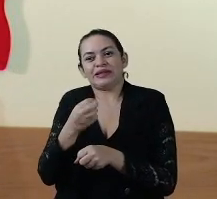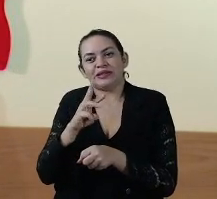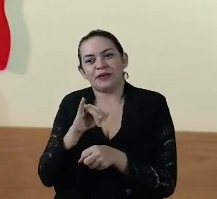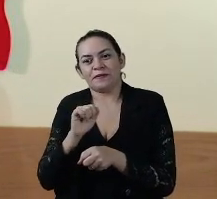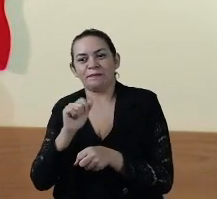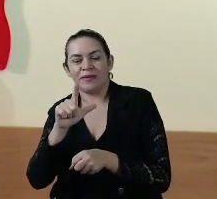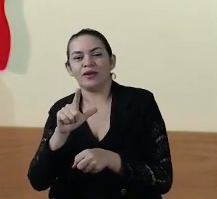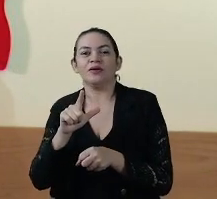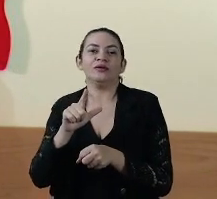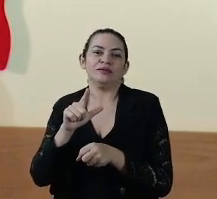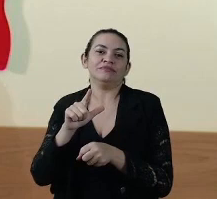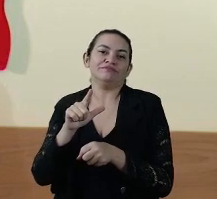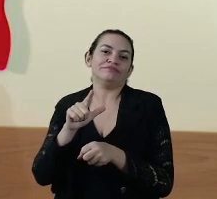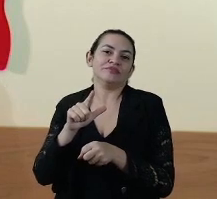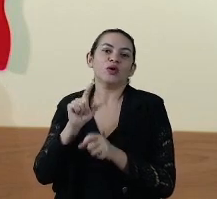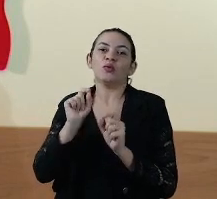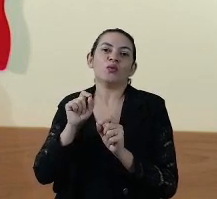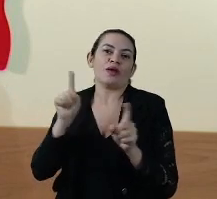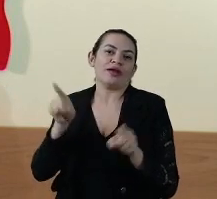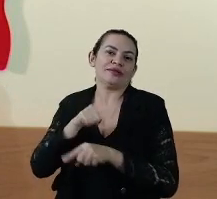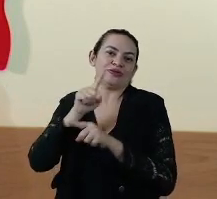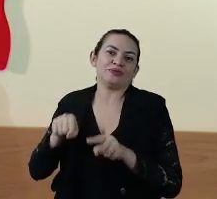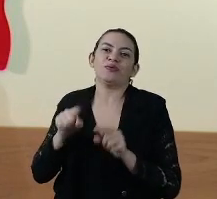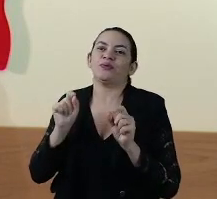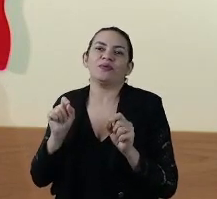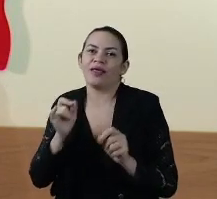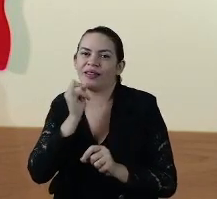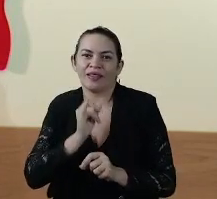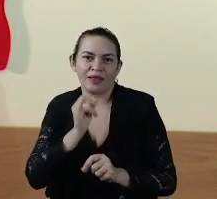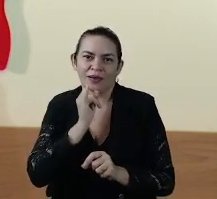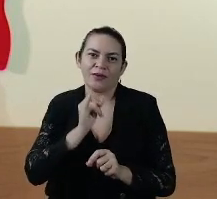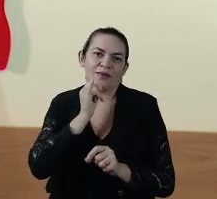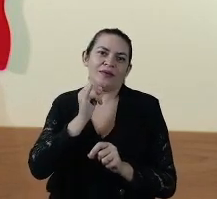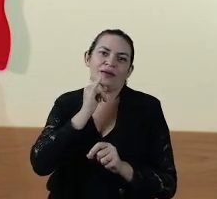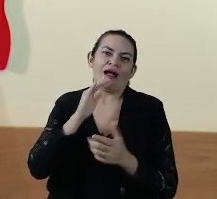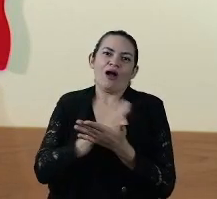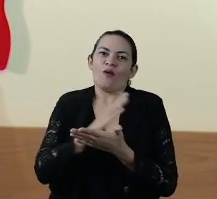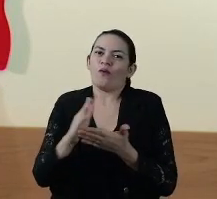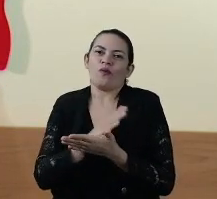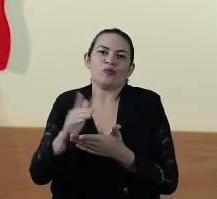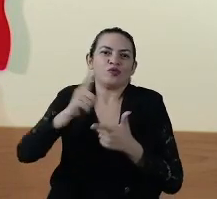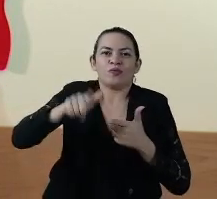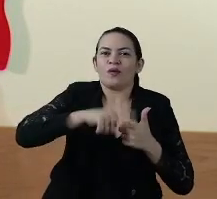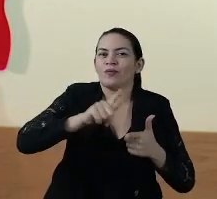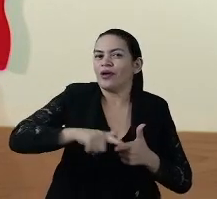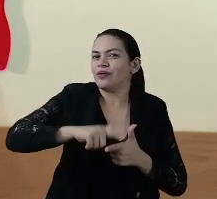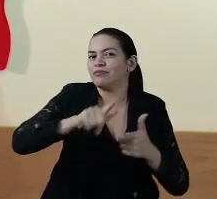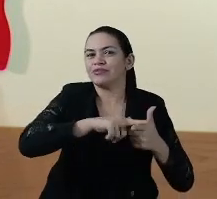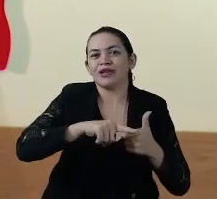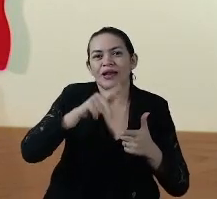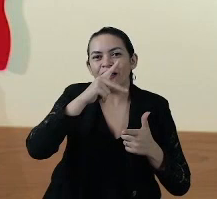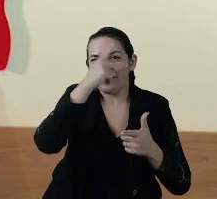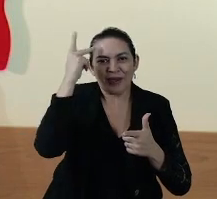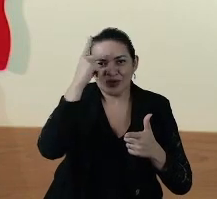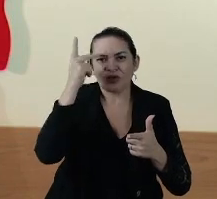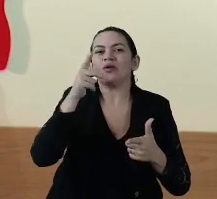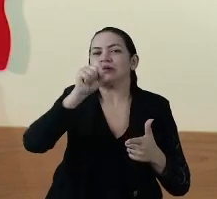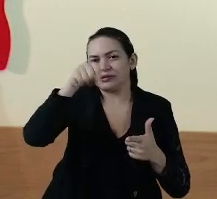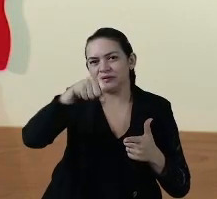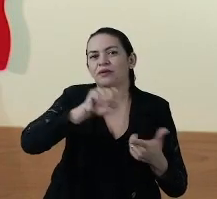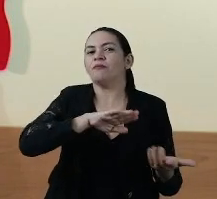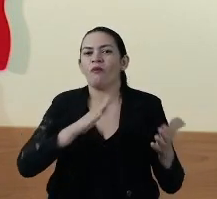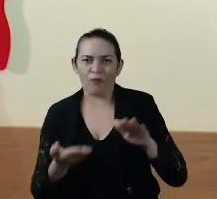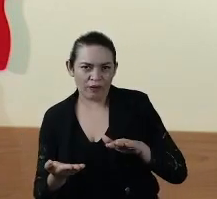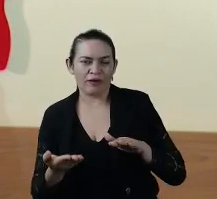excluindo, portanto, as circunstâncias indesejáveis e terríveis dos óbitos e também as